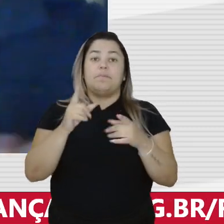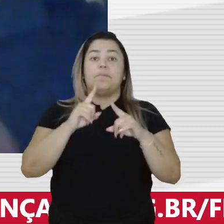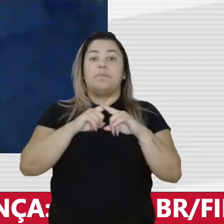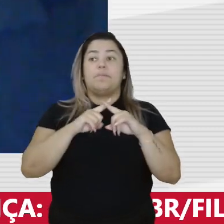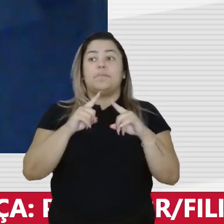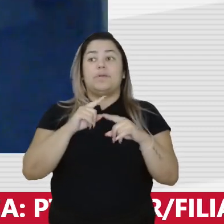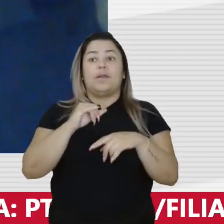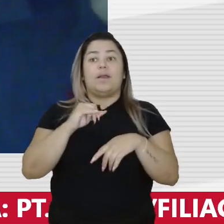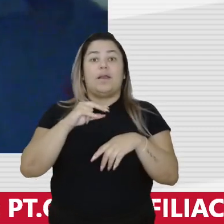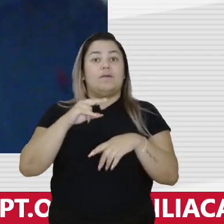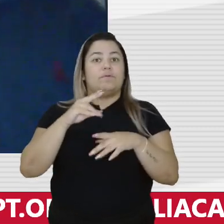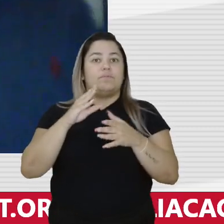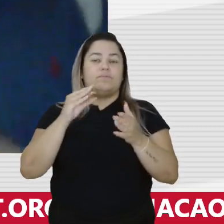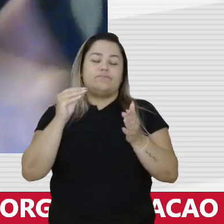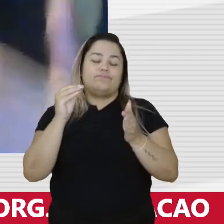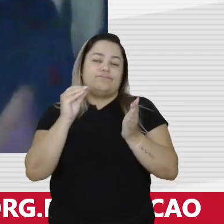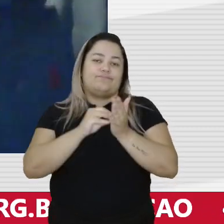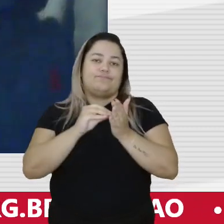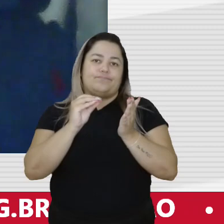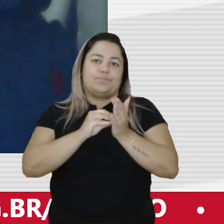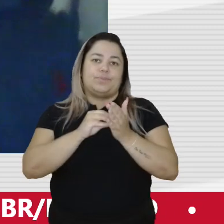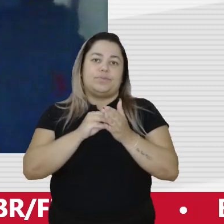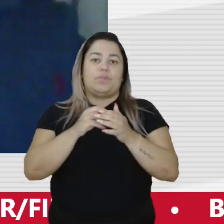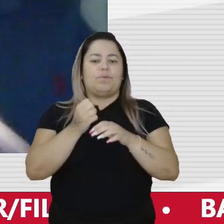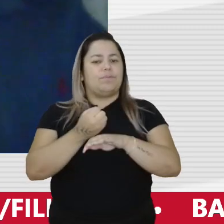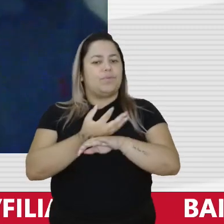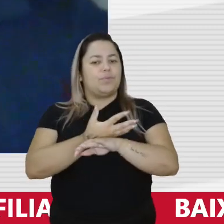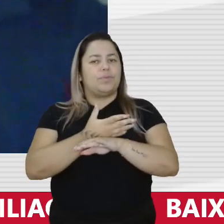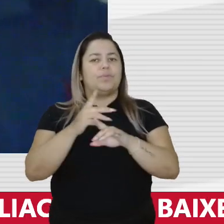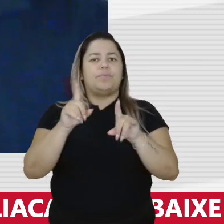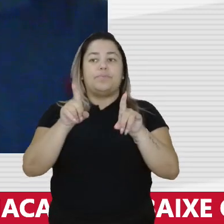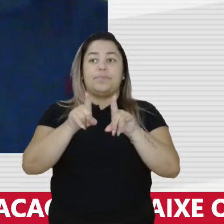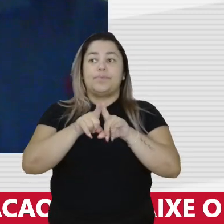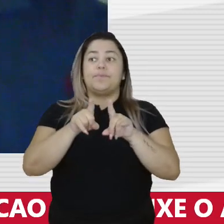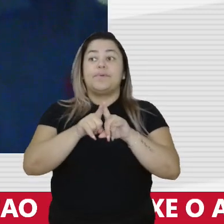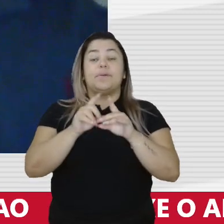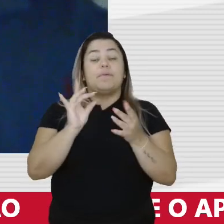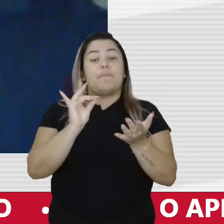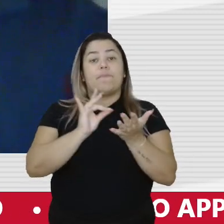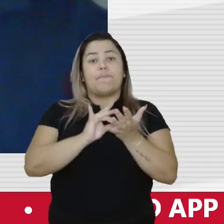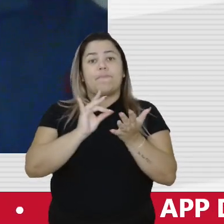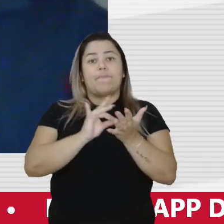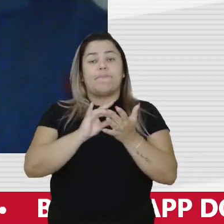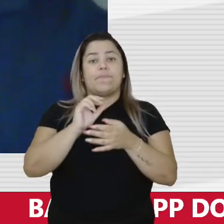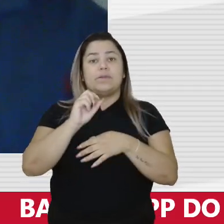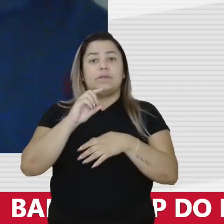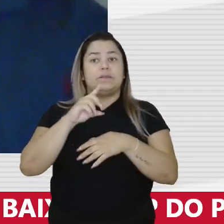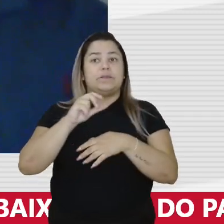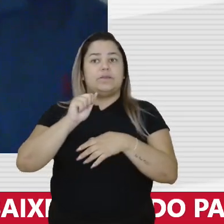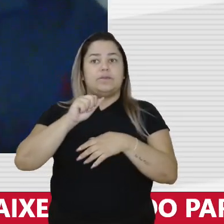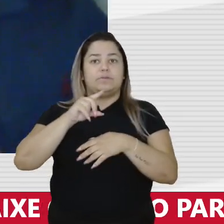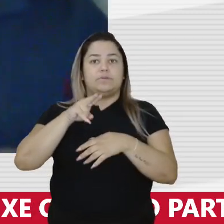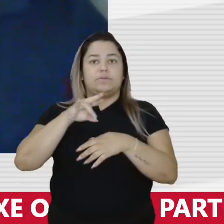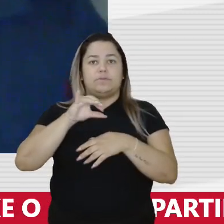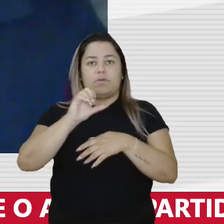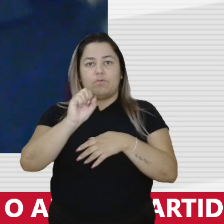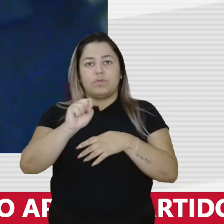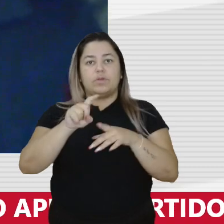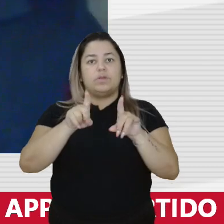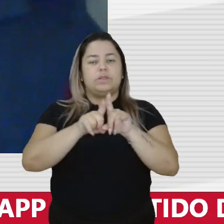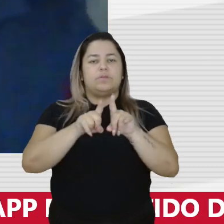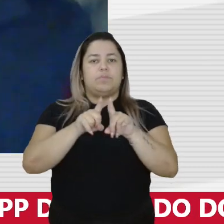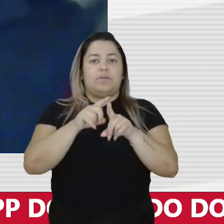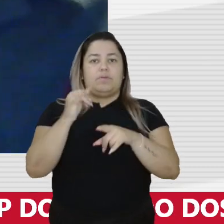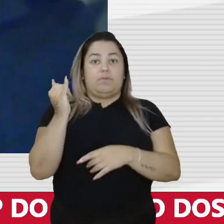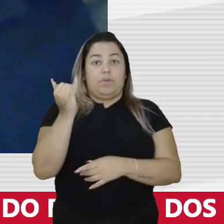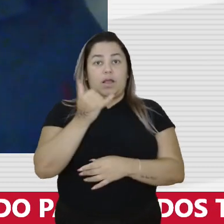insensibilidade que sustenta a tortura. na verdade, esses áudios, eu vou contar um